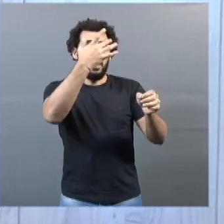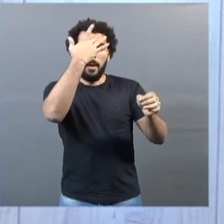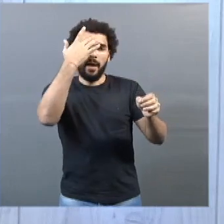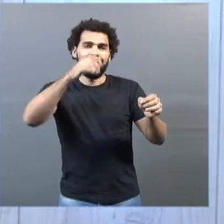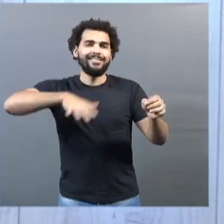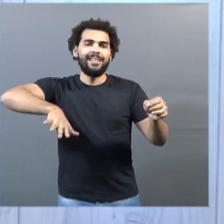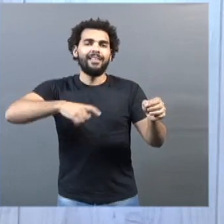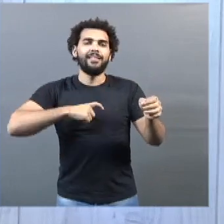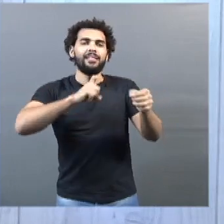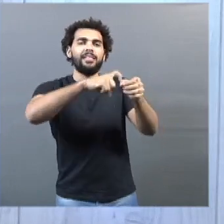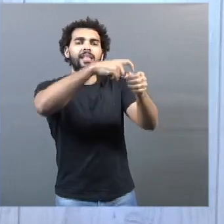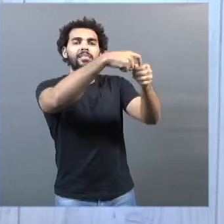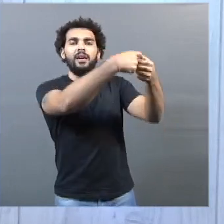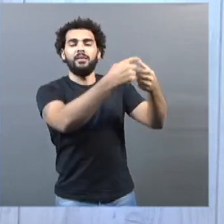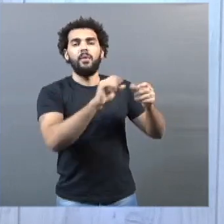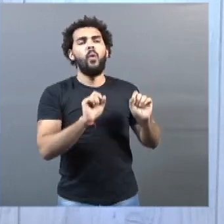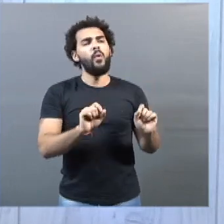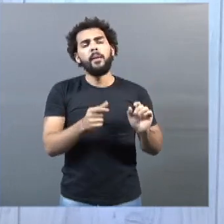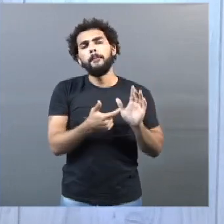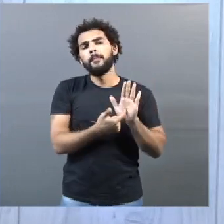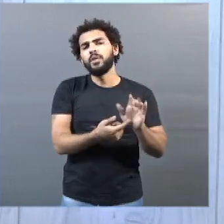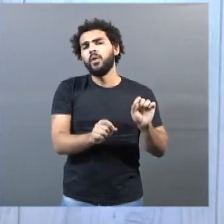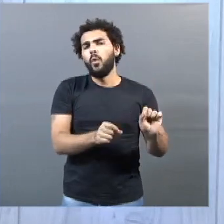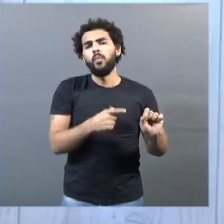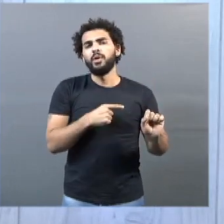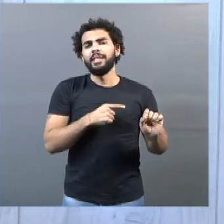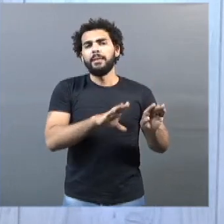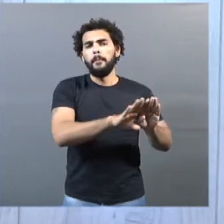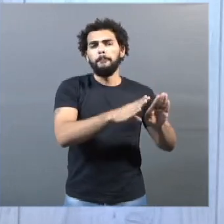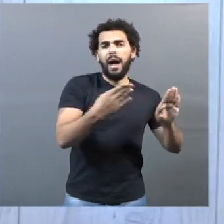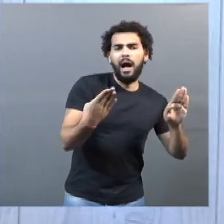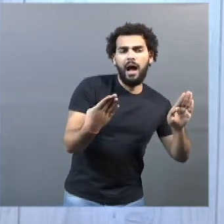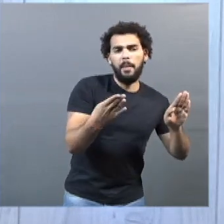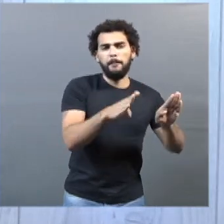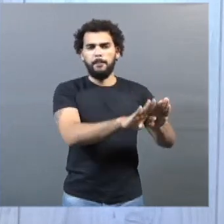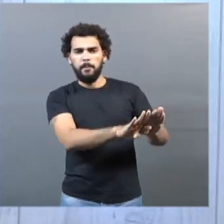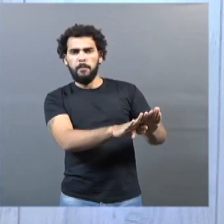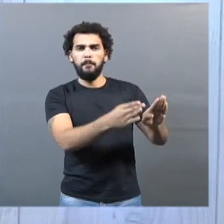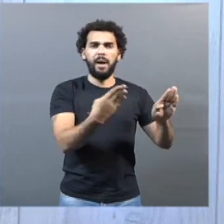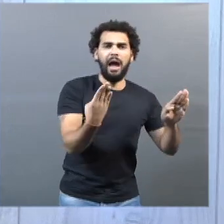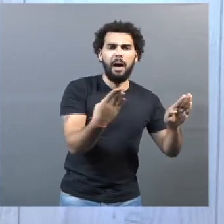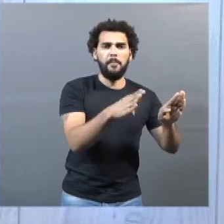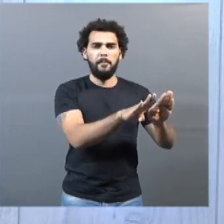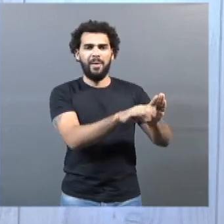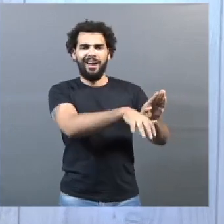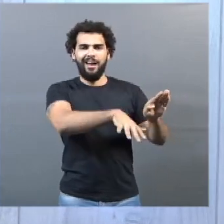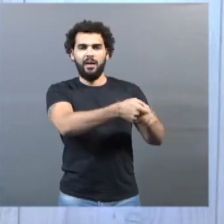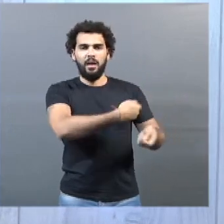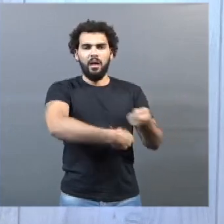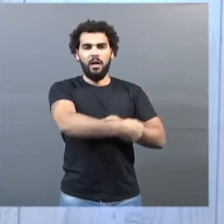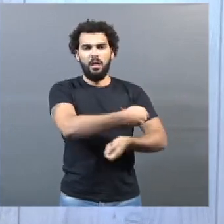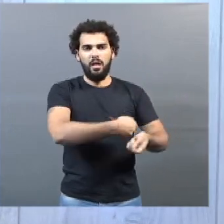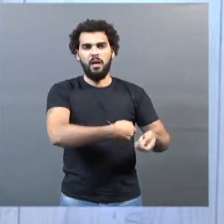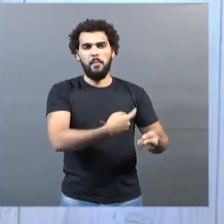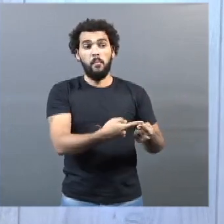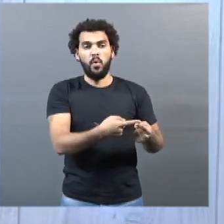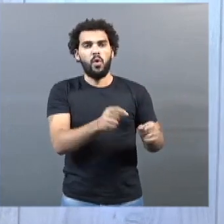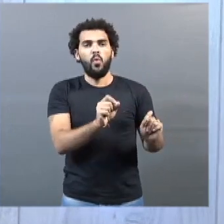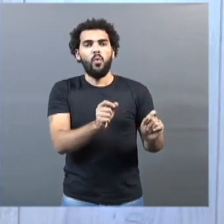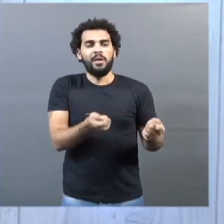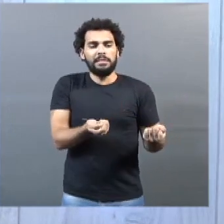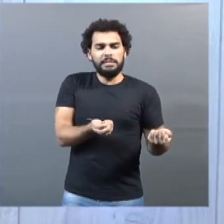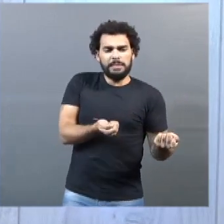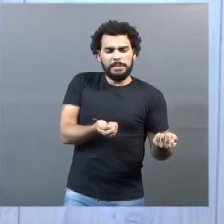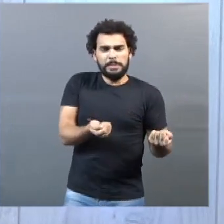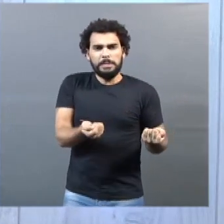a abertura e fechamento de atividades econômicas no Estado com o objetivo de controlar a pandemia